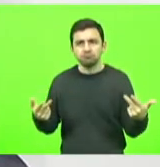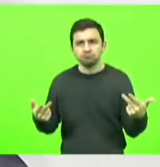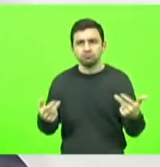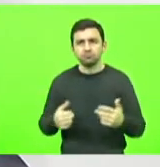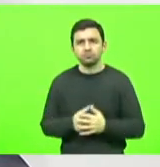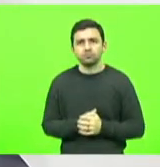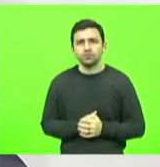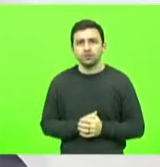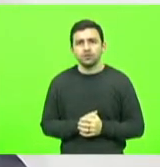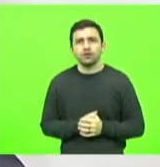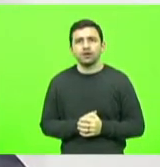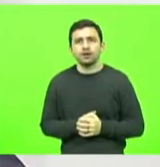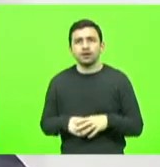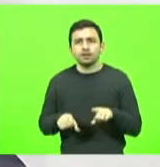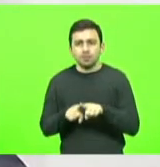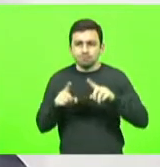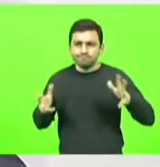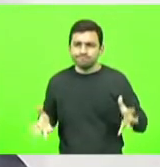e leva